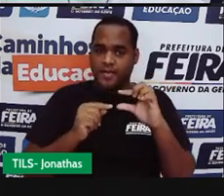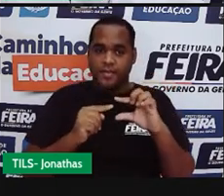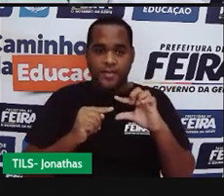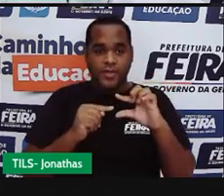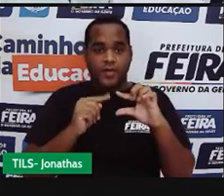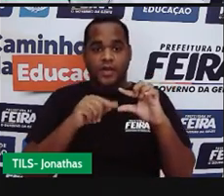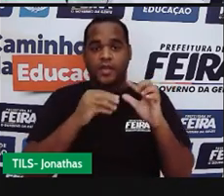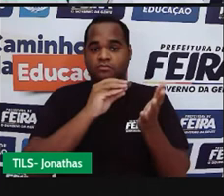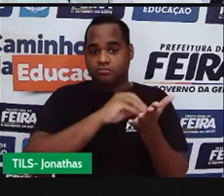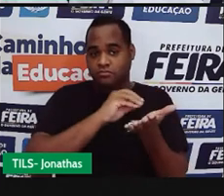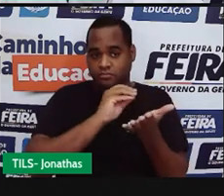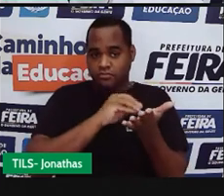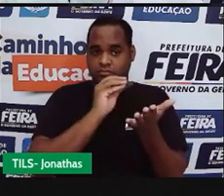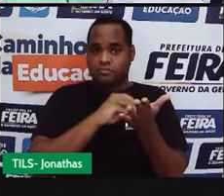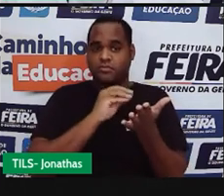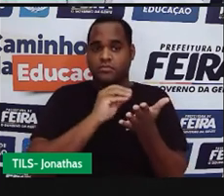sobra.